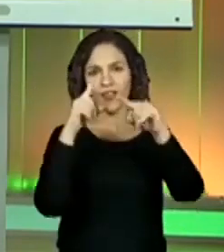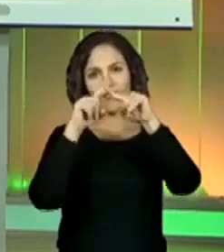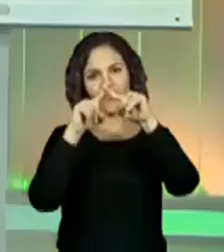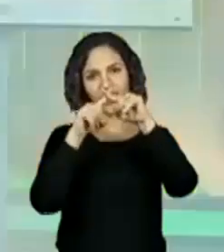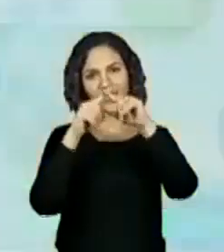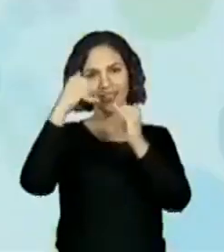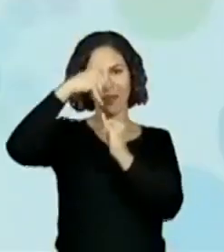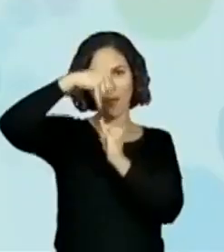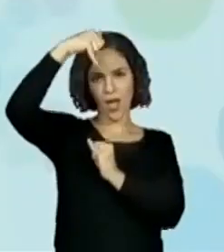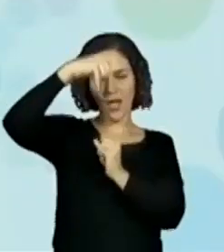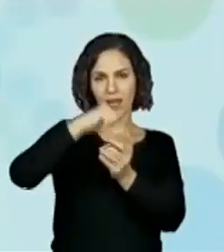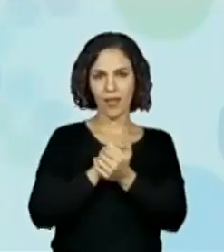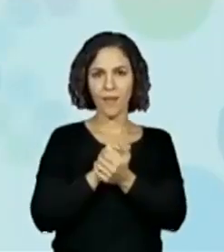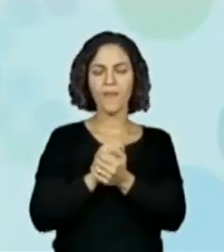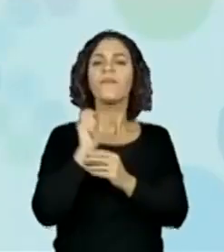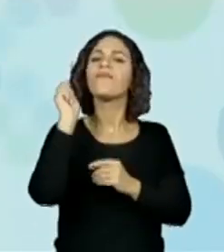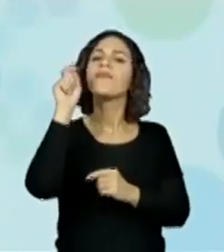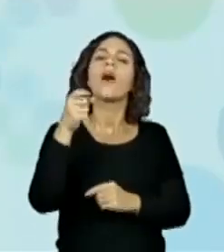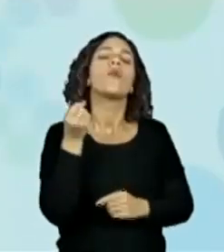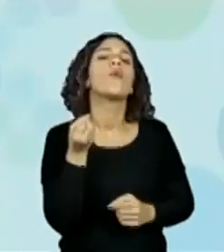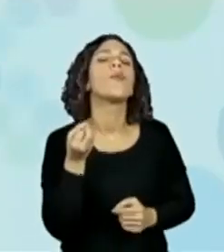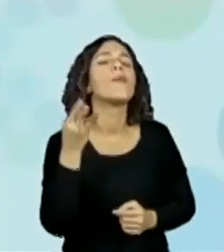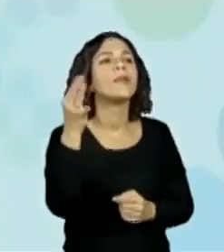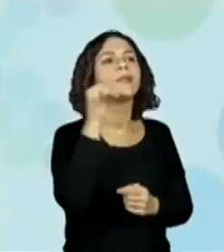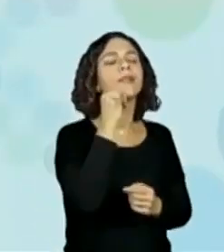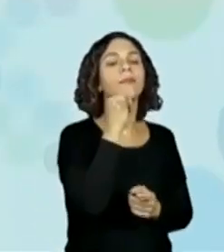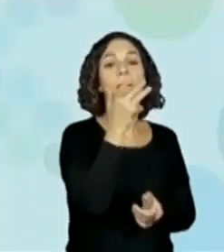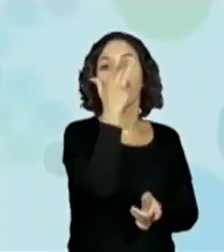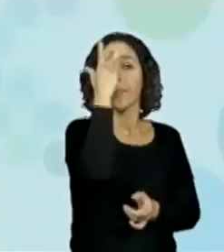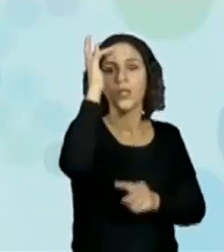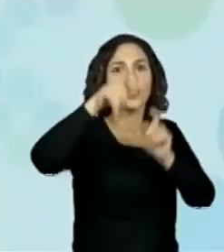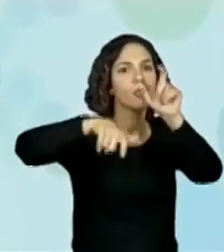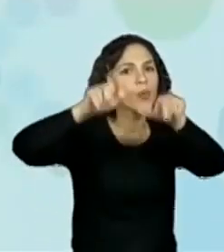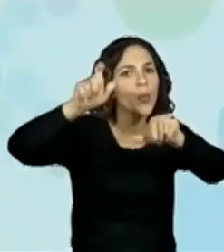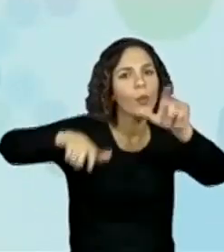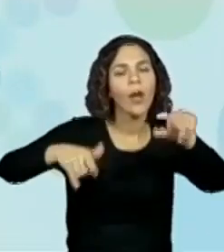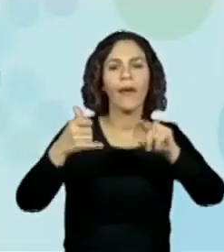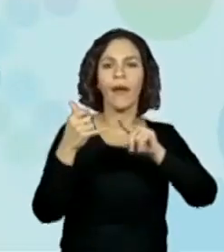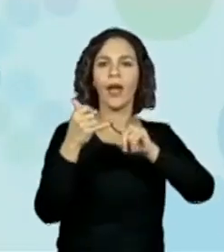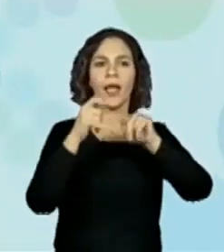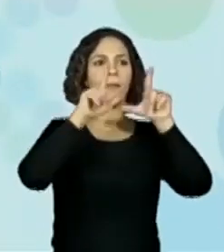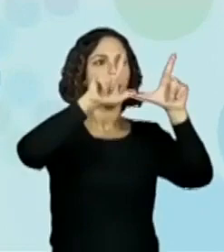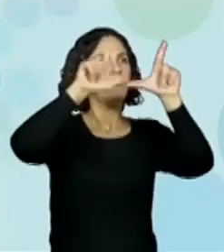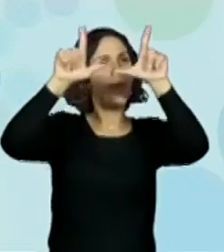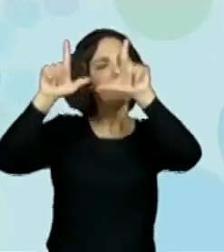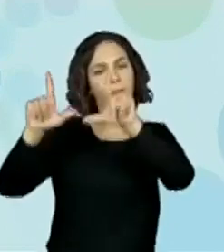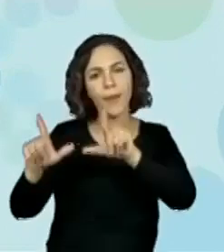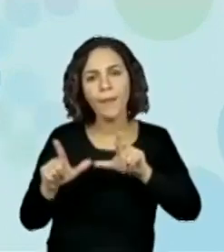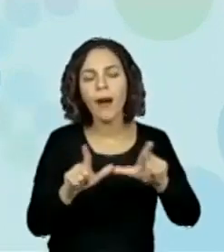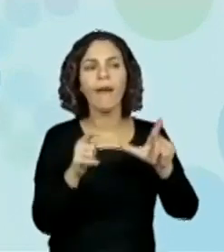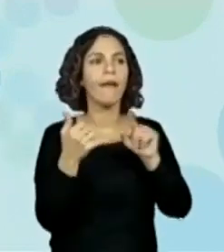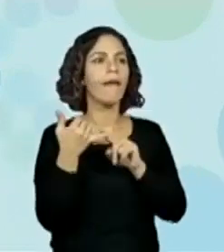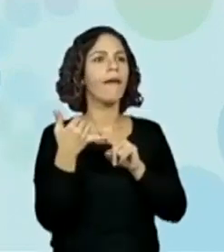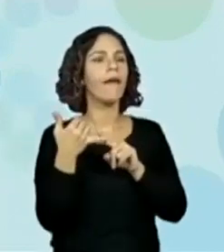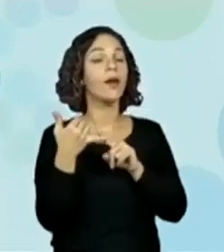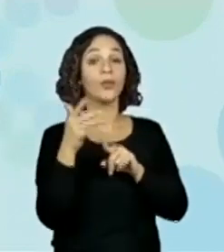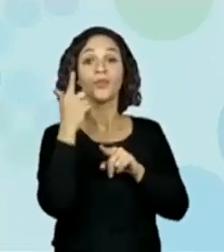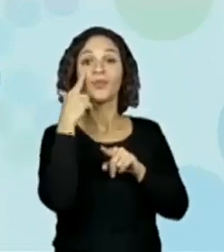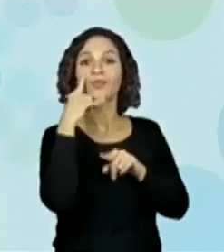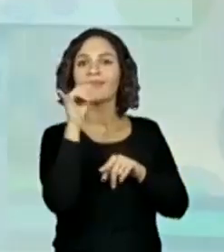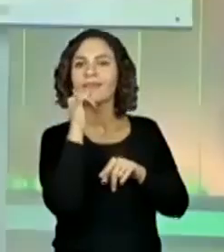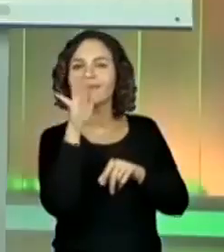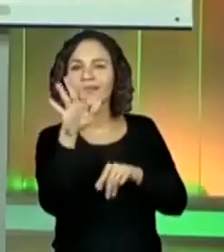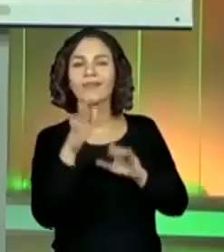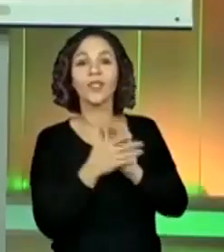para contar quantidade de pessoas, quantidade de lajotas, tá bom? Quer ver, o